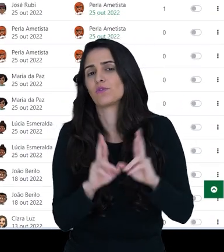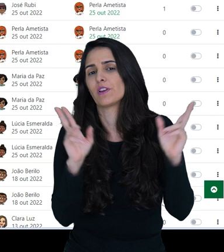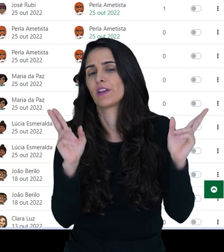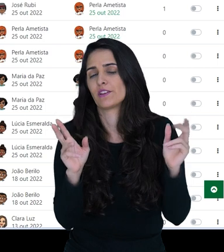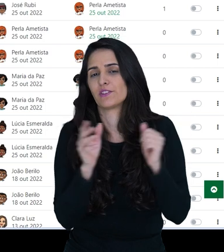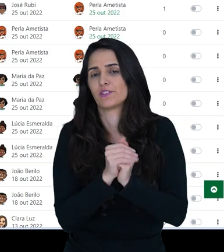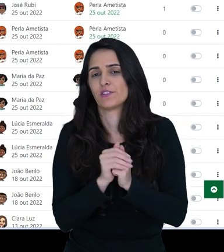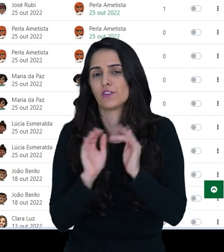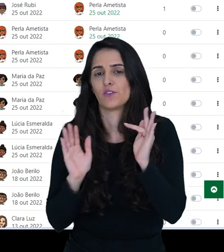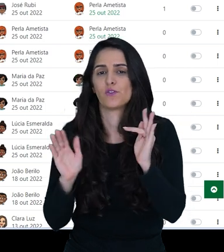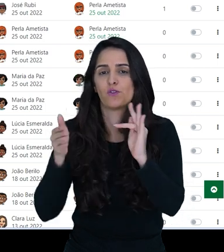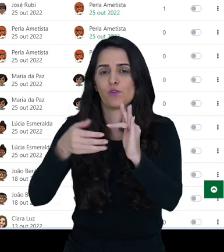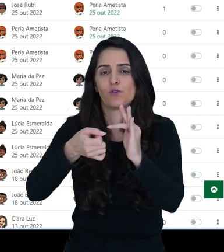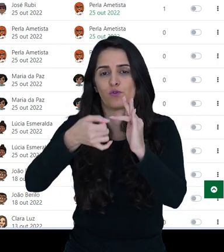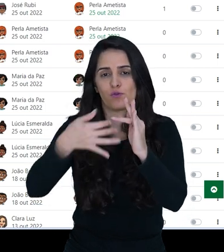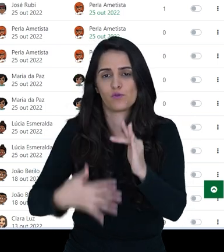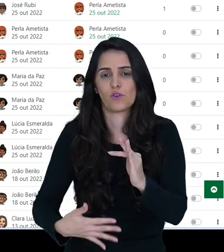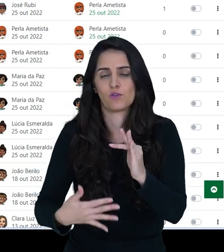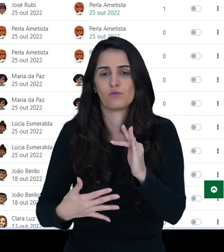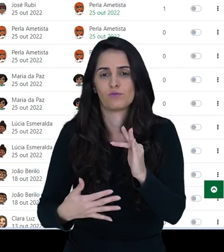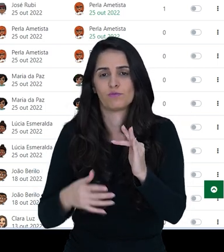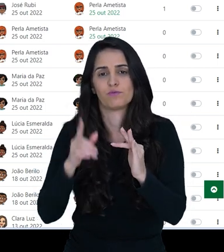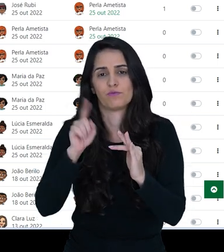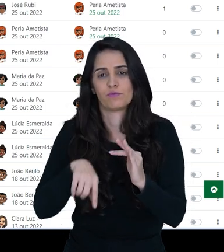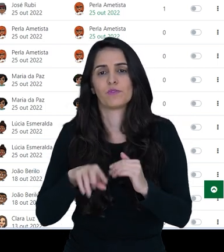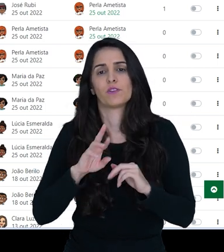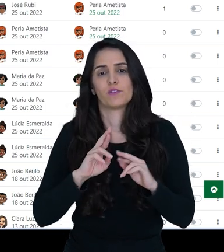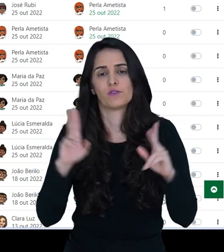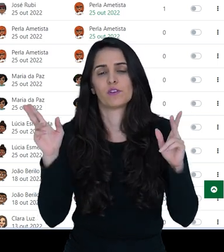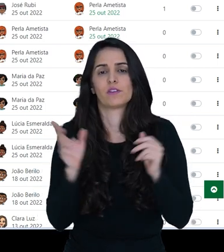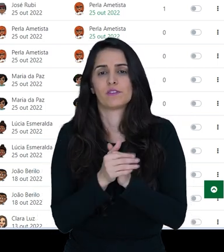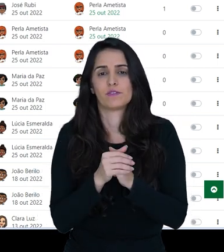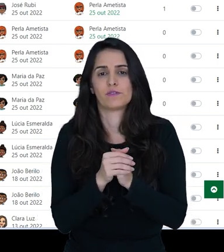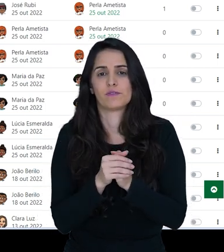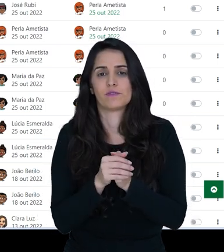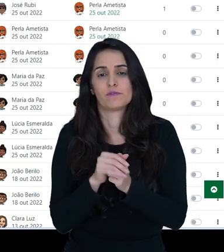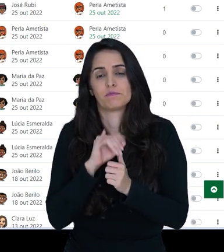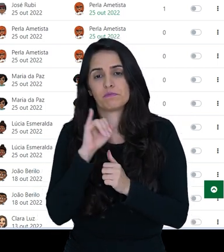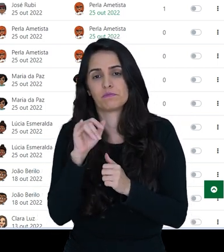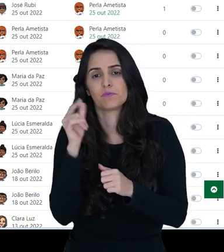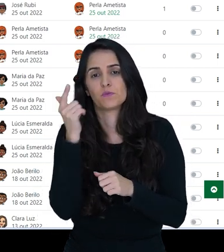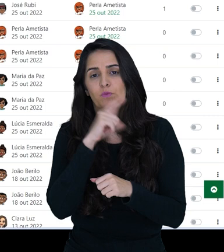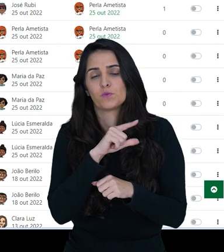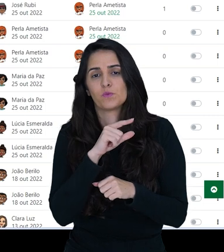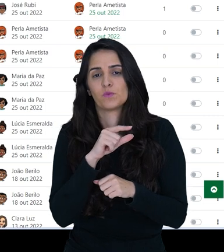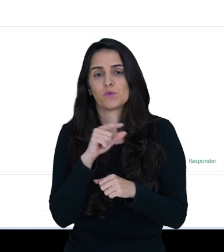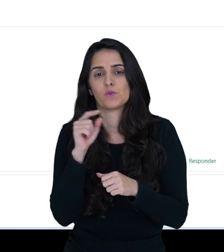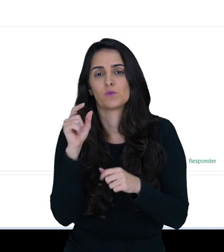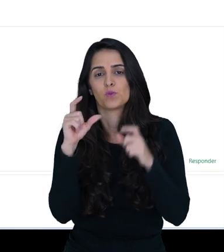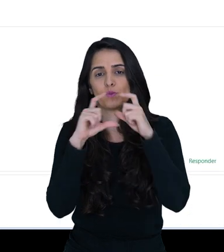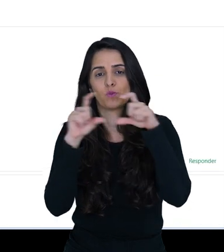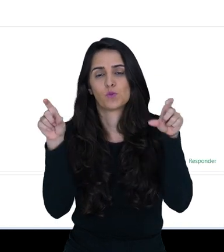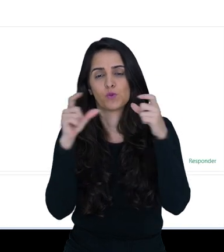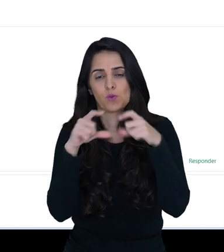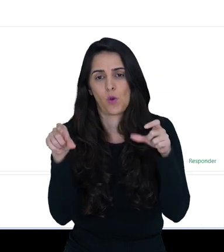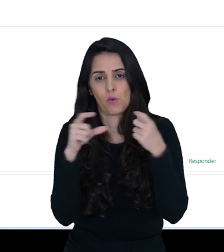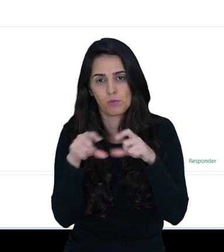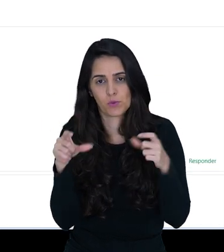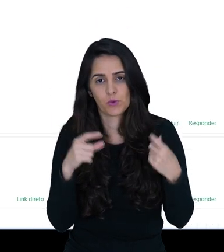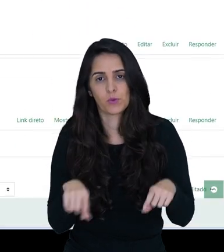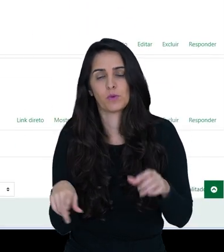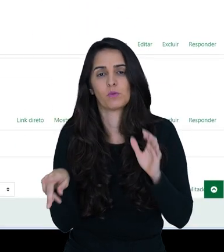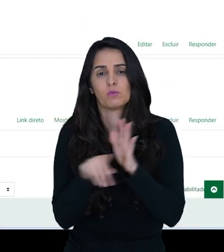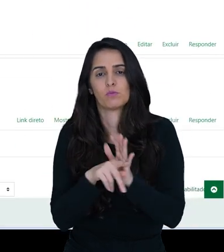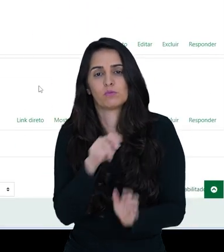diferença de como esse fórum se apresenta para o professor. Então se eu acessar o tópico aqui,